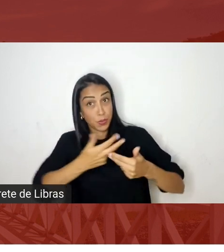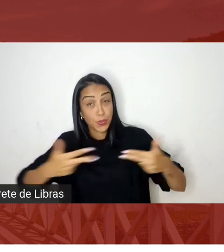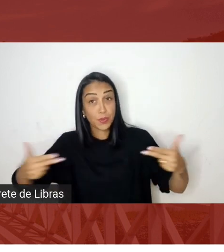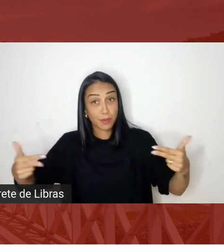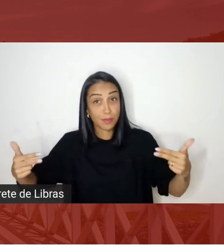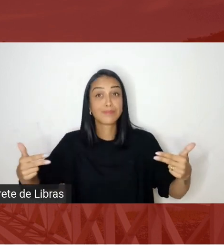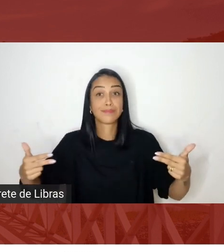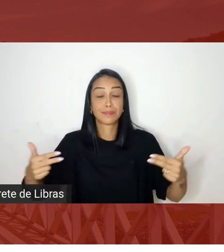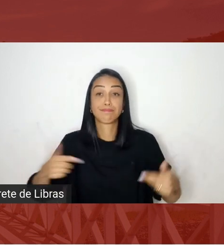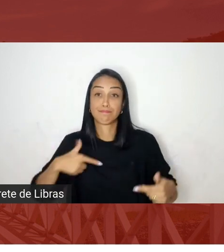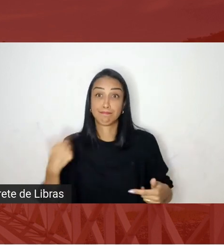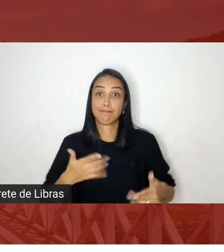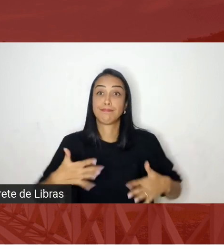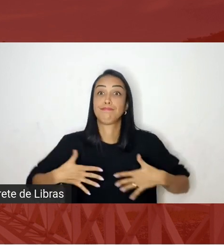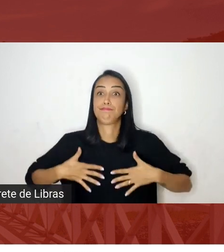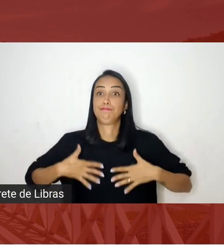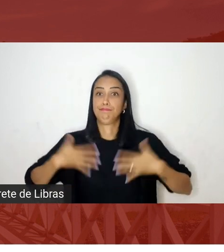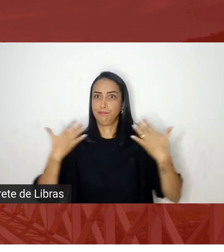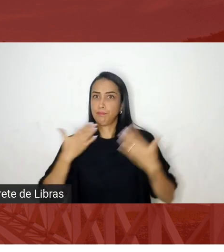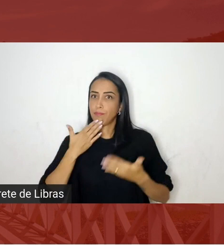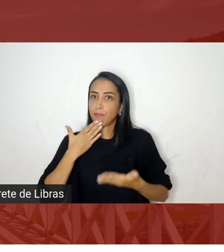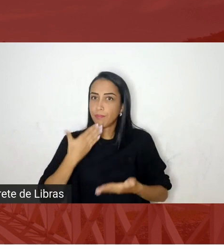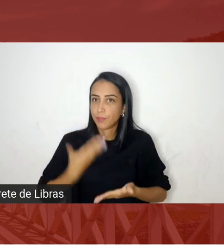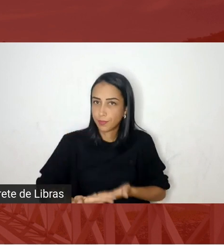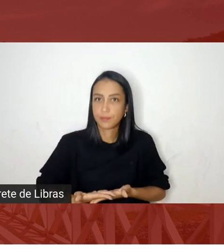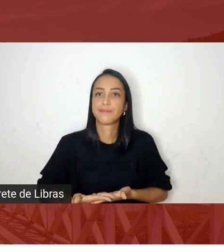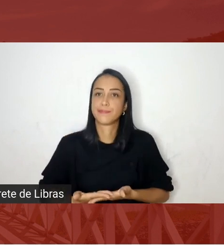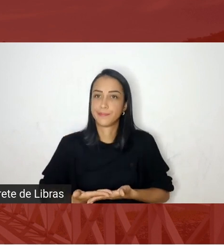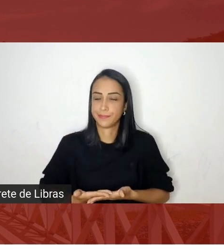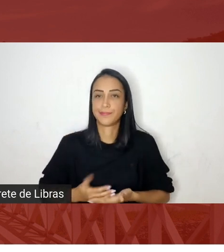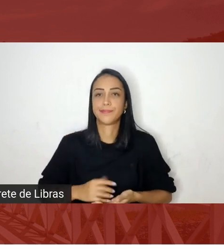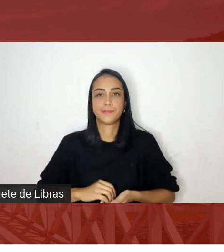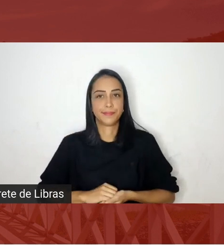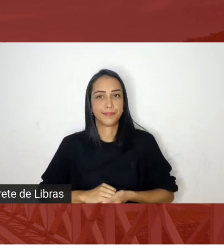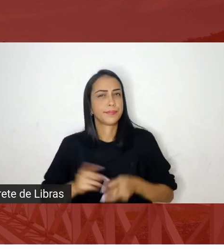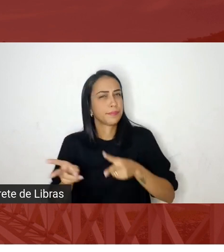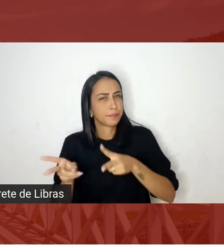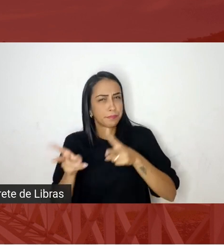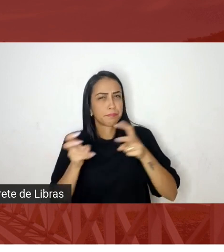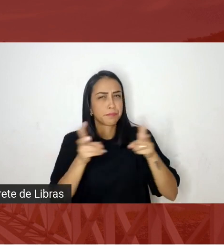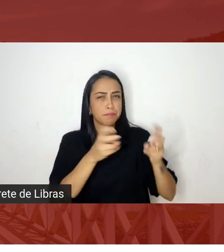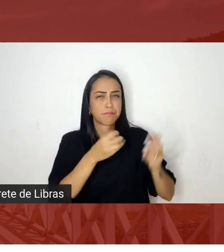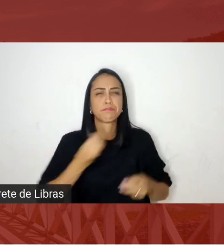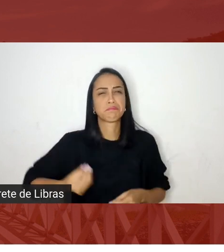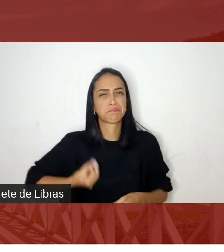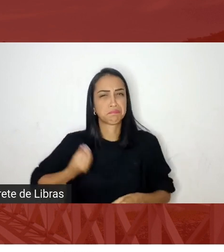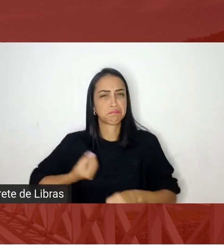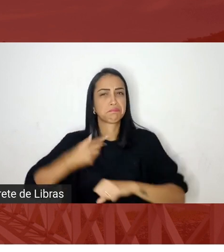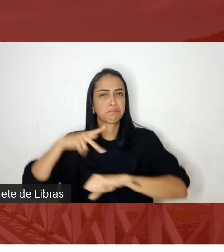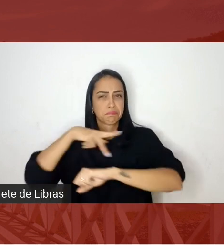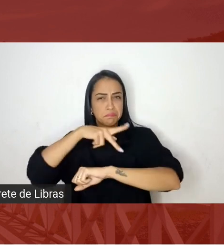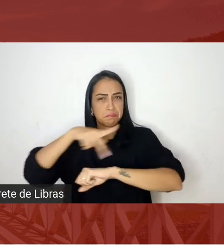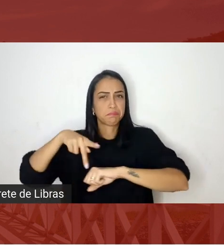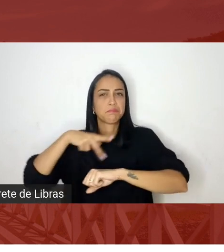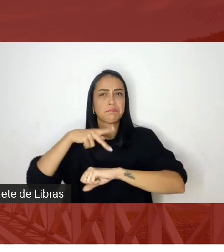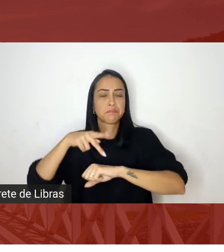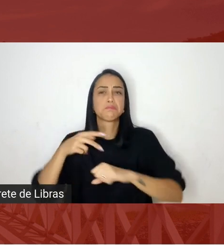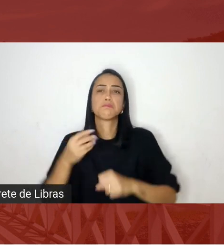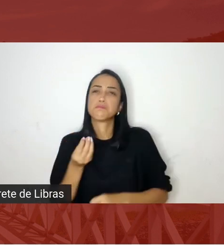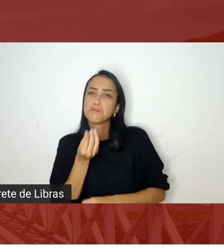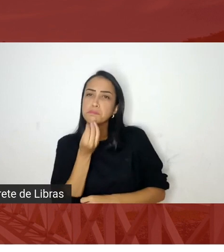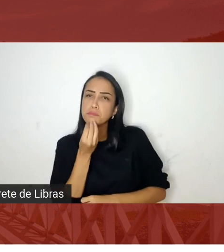espantam quando nós percebemos que vivemos em um país que devia primar pela